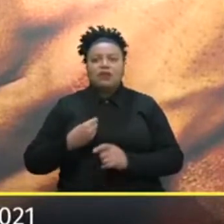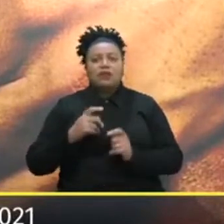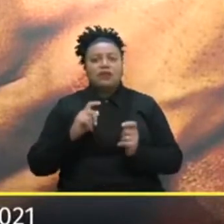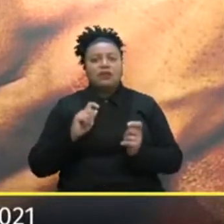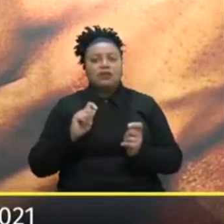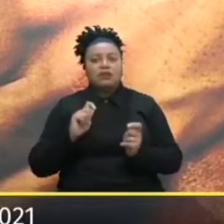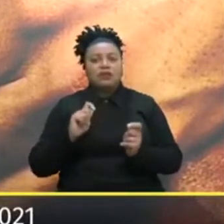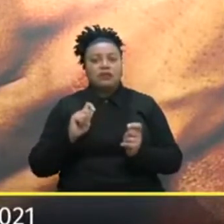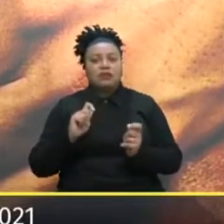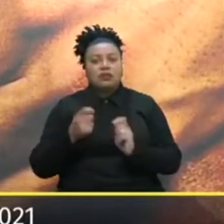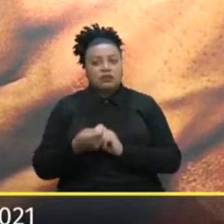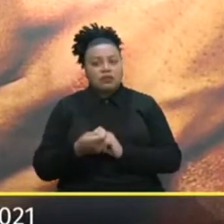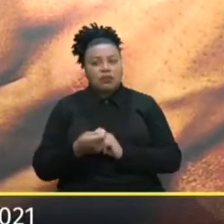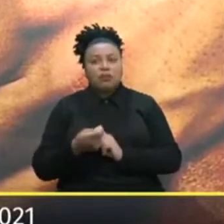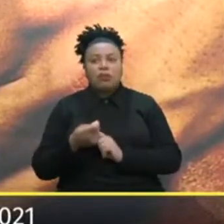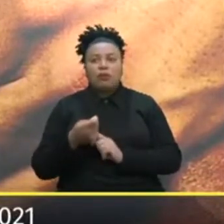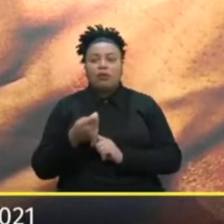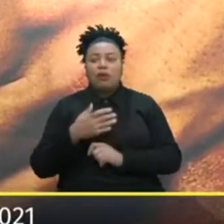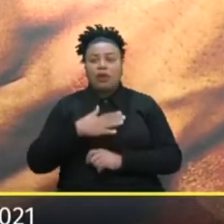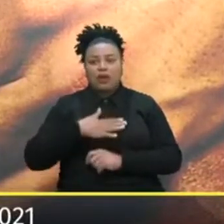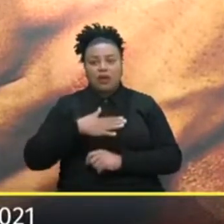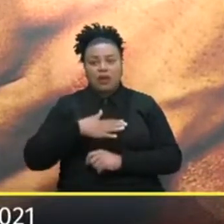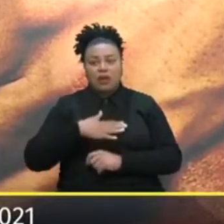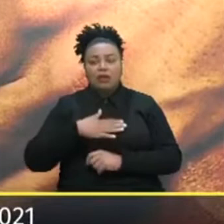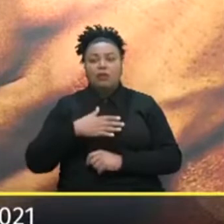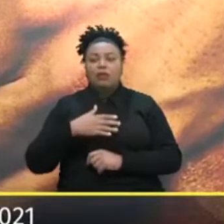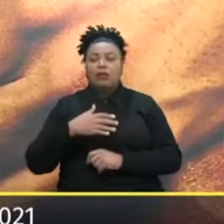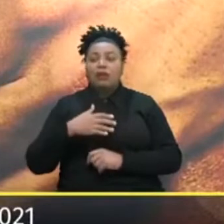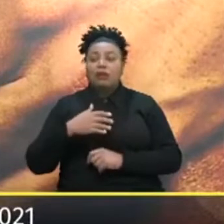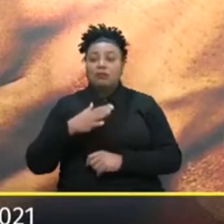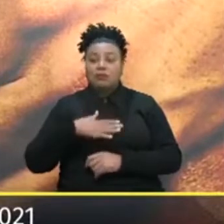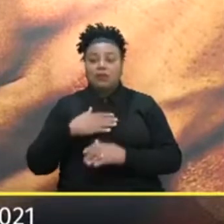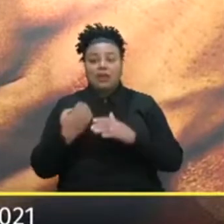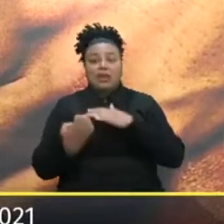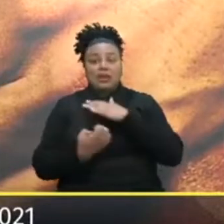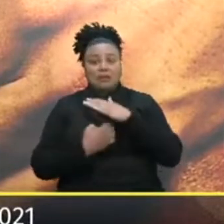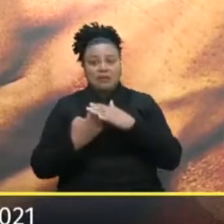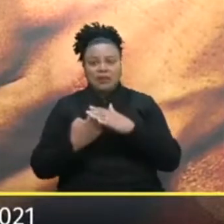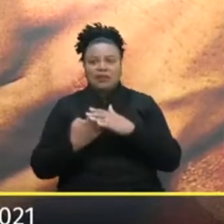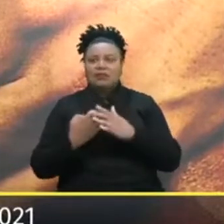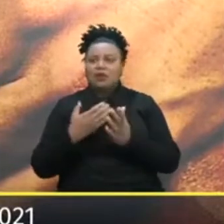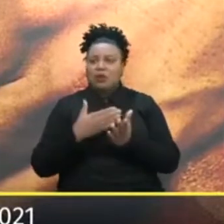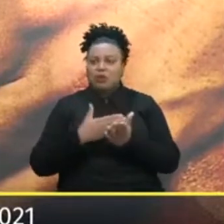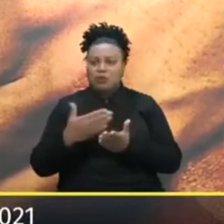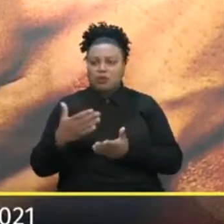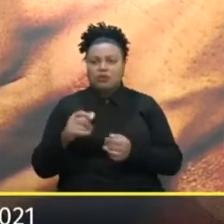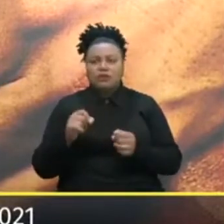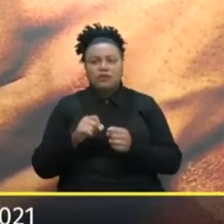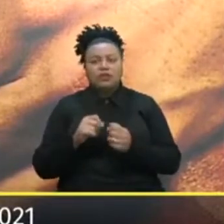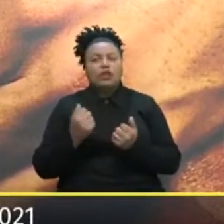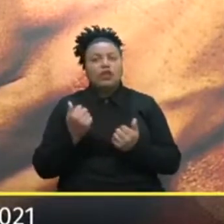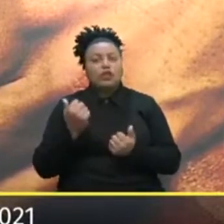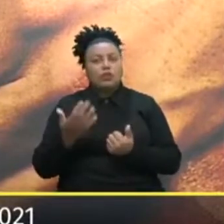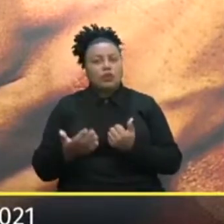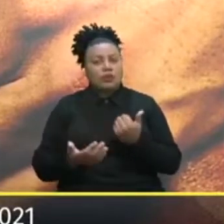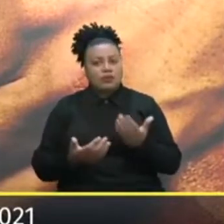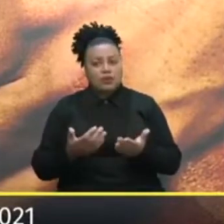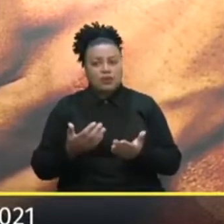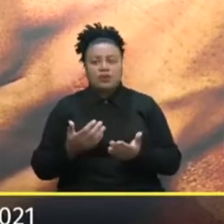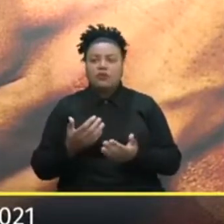transformou Muito Muito No meu caso Nosso caso Lá da nossa empresa A gente passou a fazer Doações De